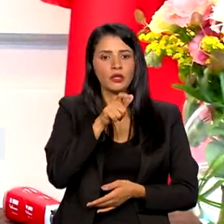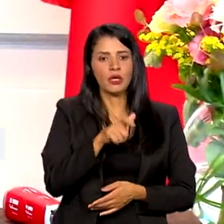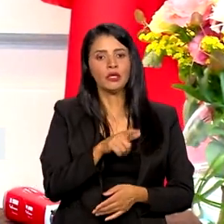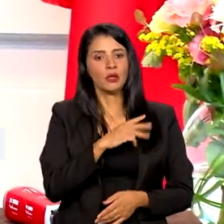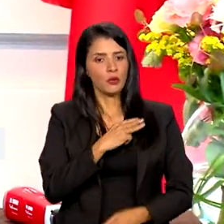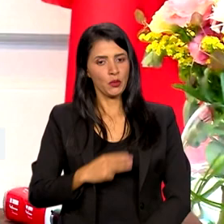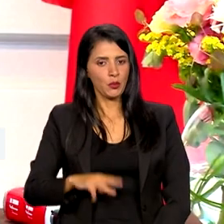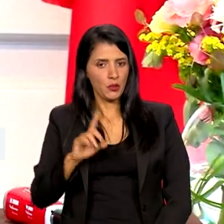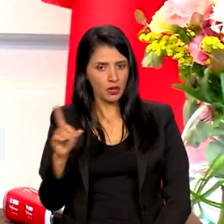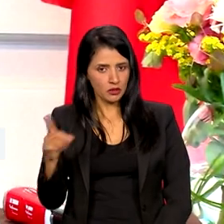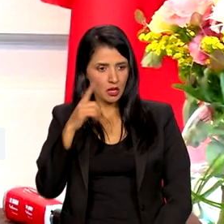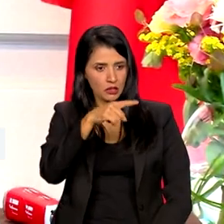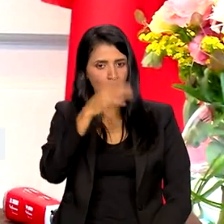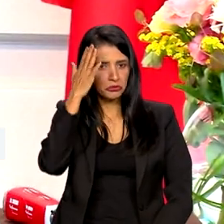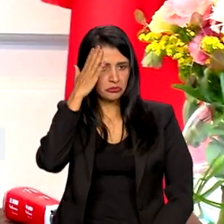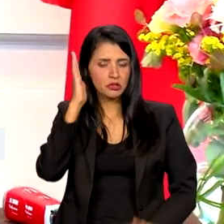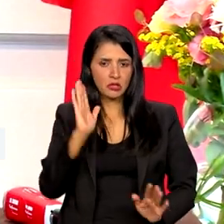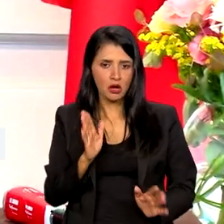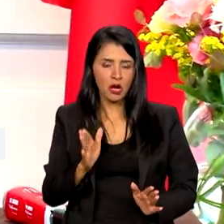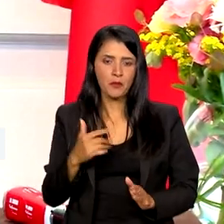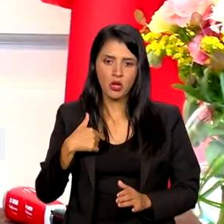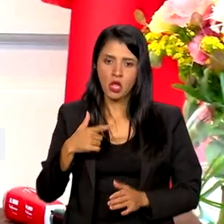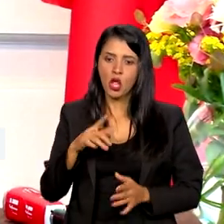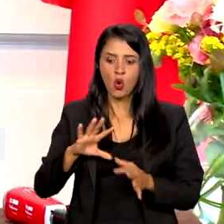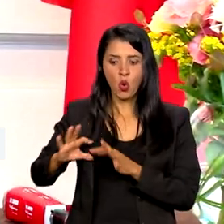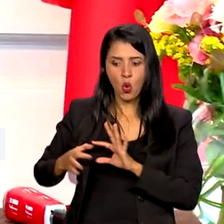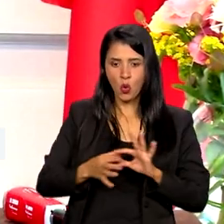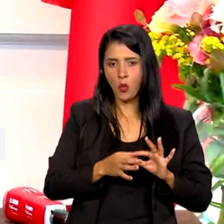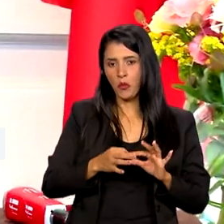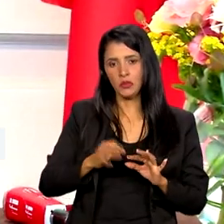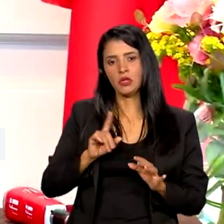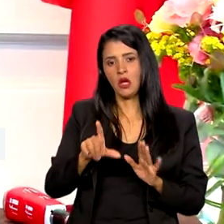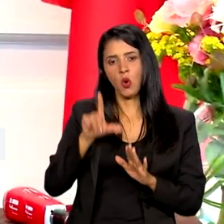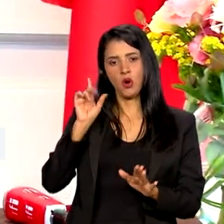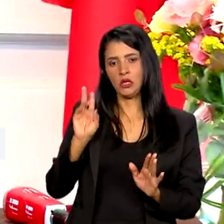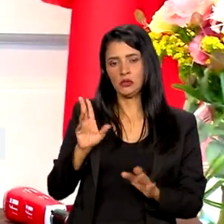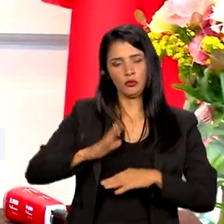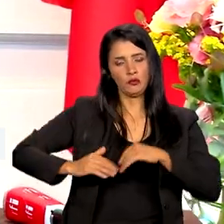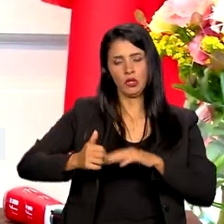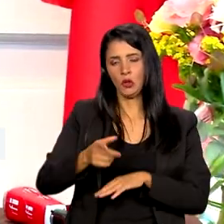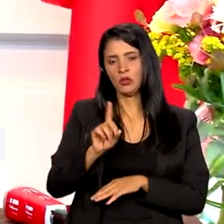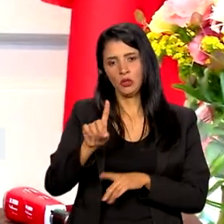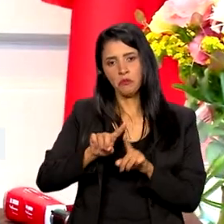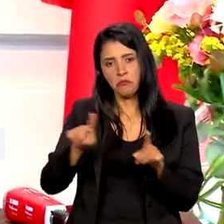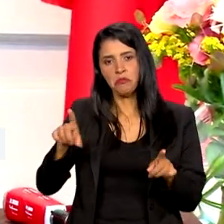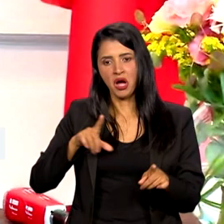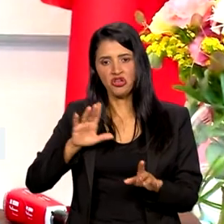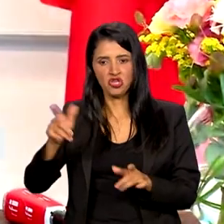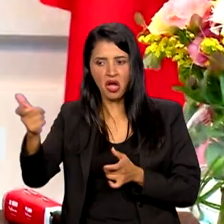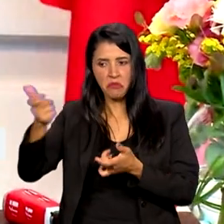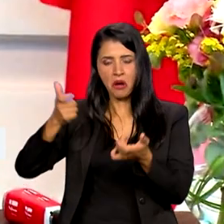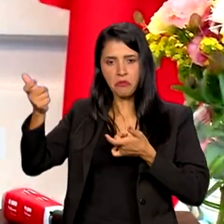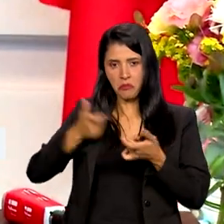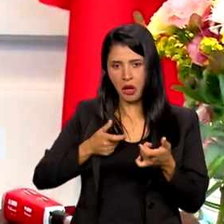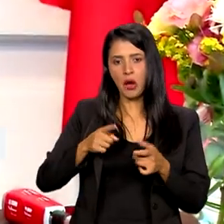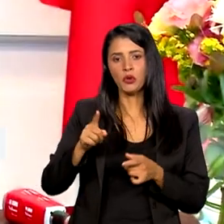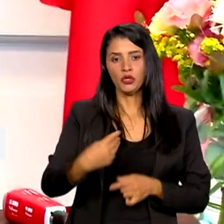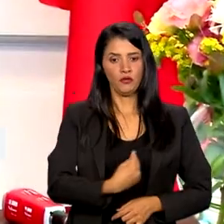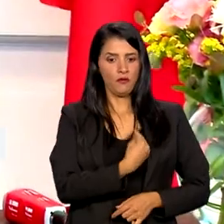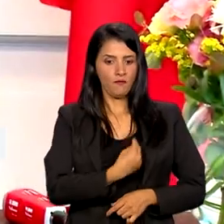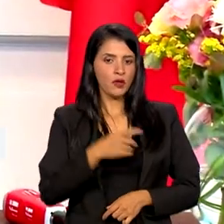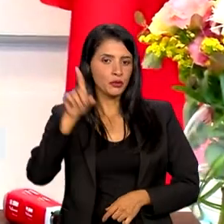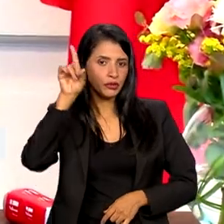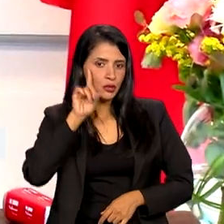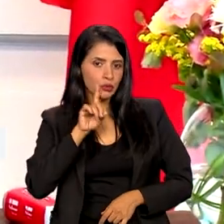sabe. Eu, não a nível olímpico, mas também por já ter presenciado e ter sido xingada, por exemplo, quando morava nos Estados Unidos,